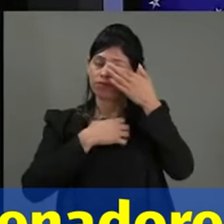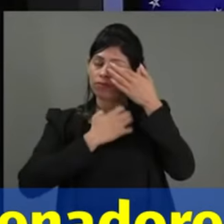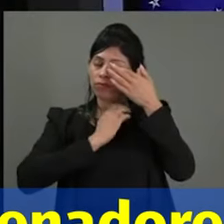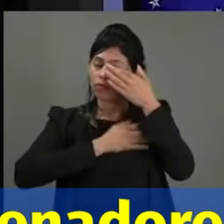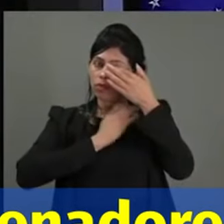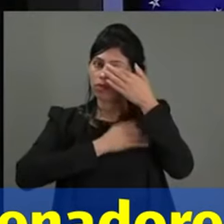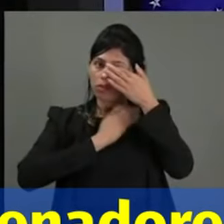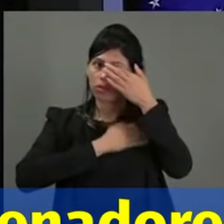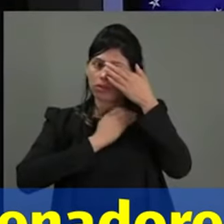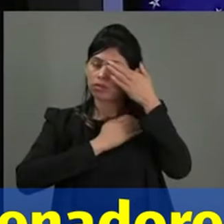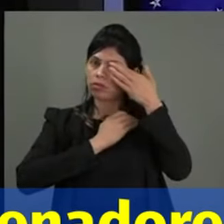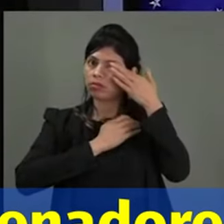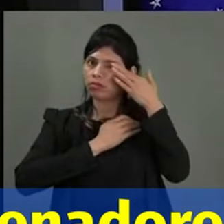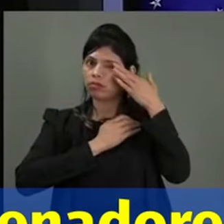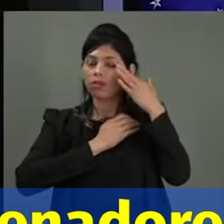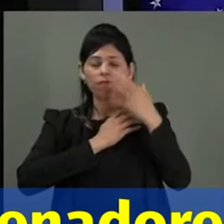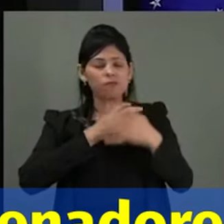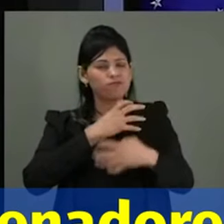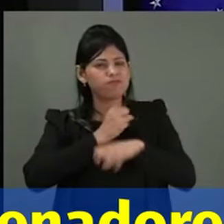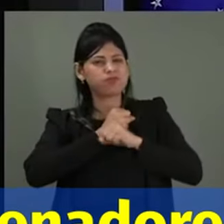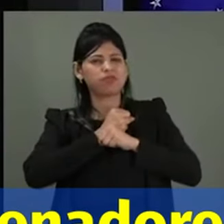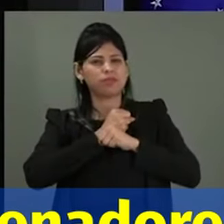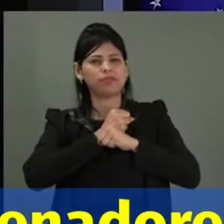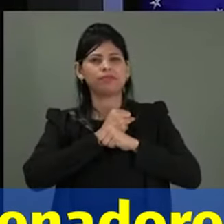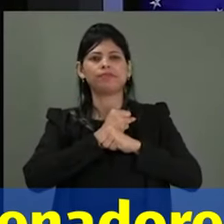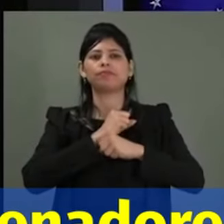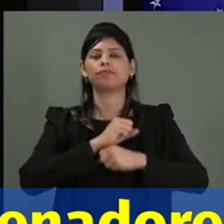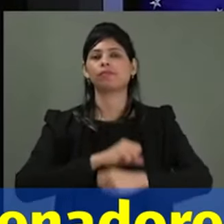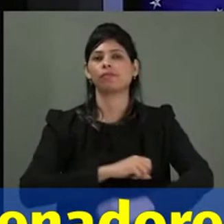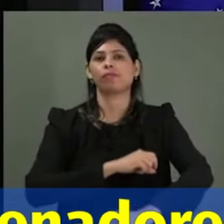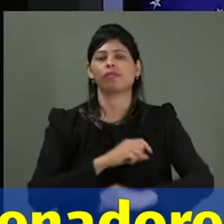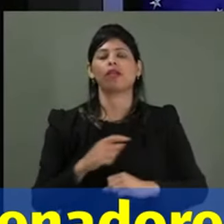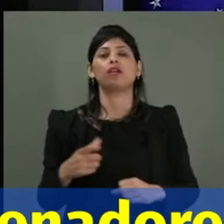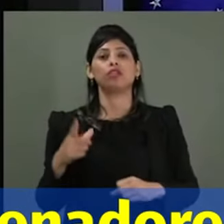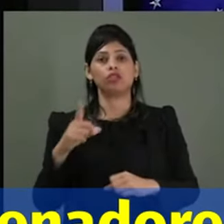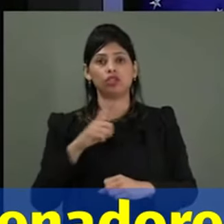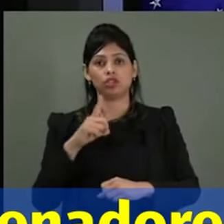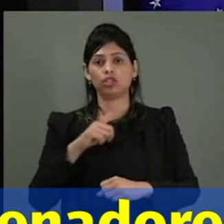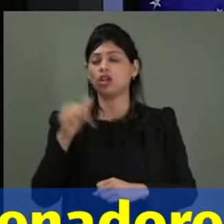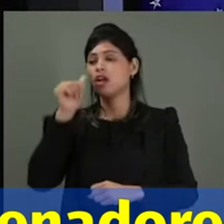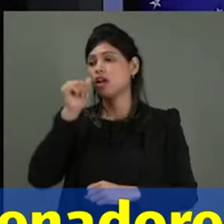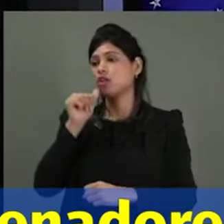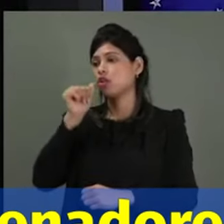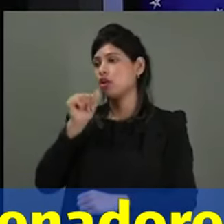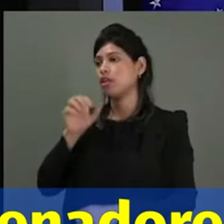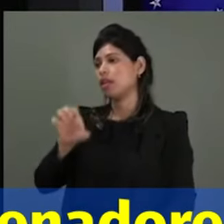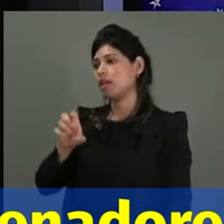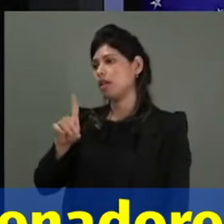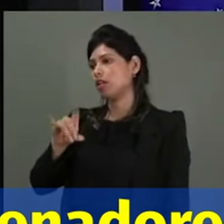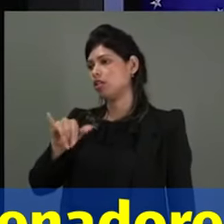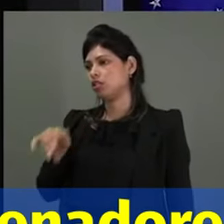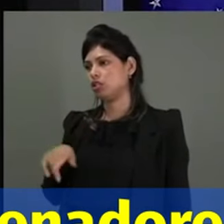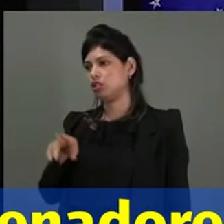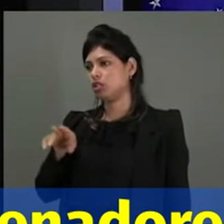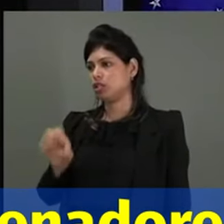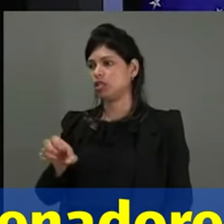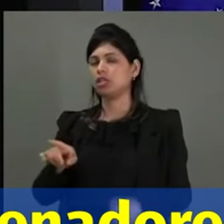Estava lá a dona Edjane e as duas filhas